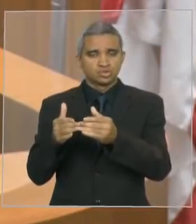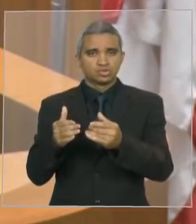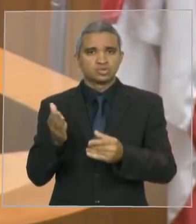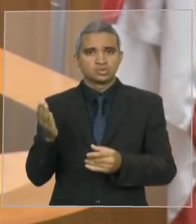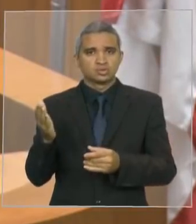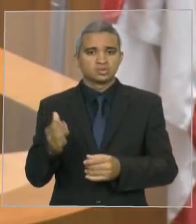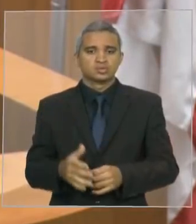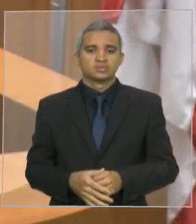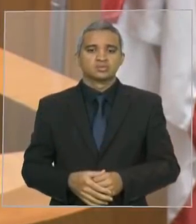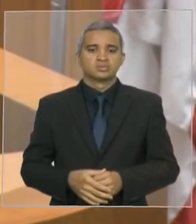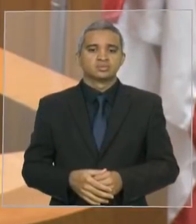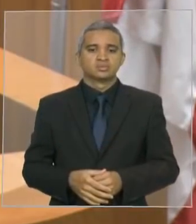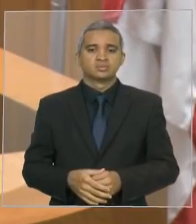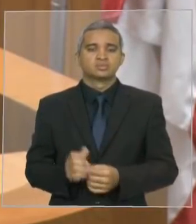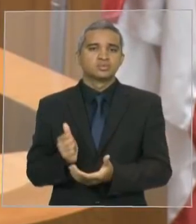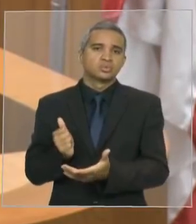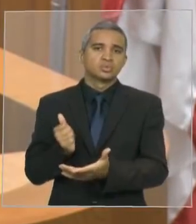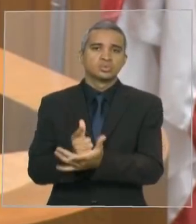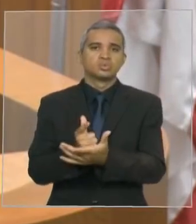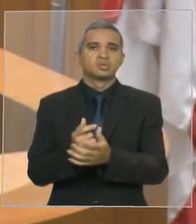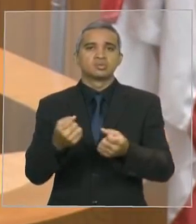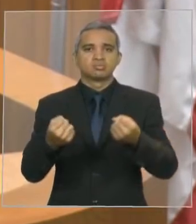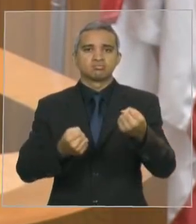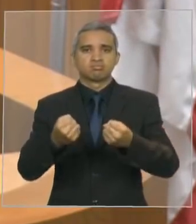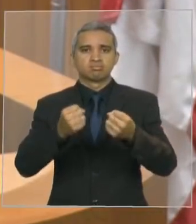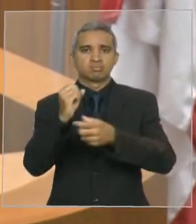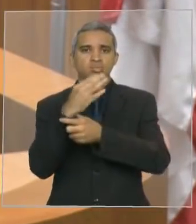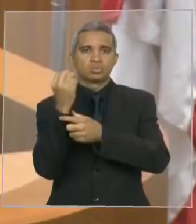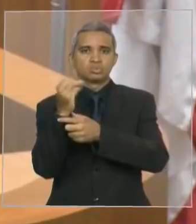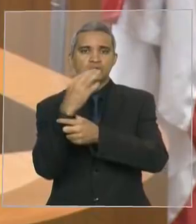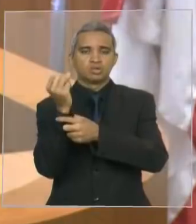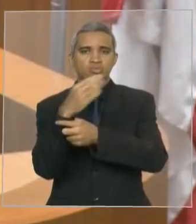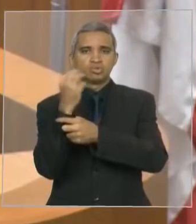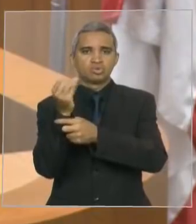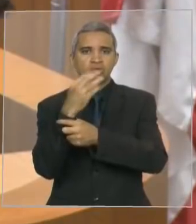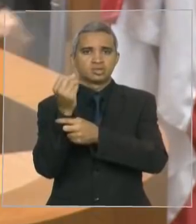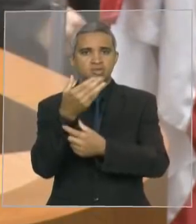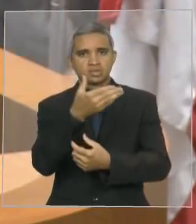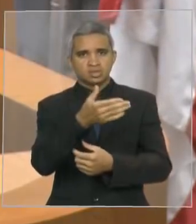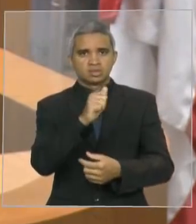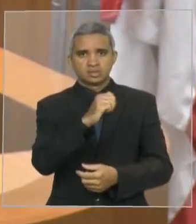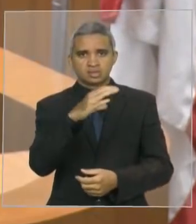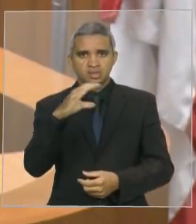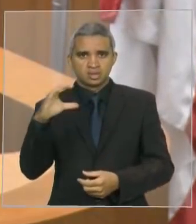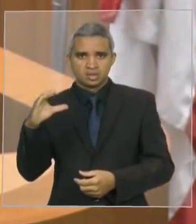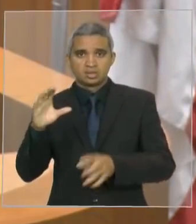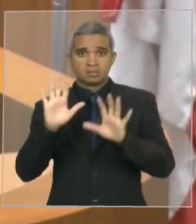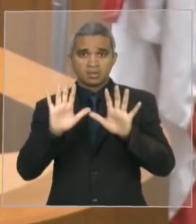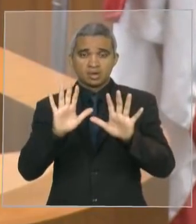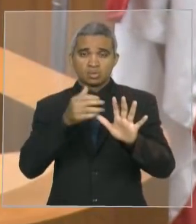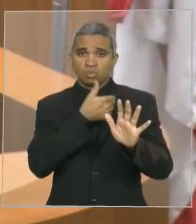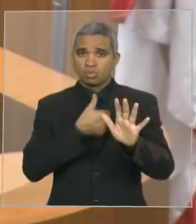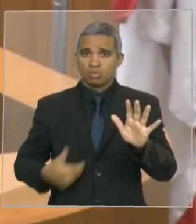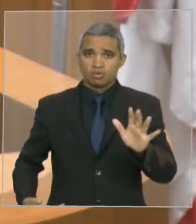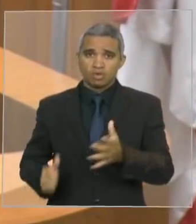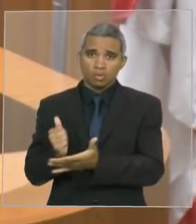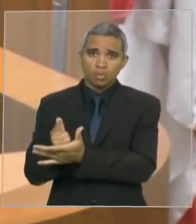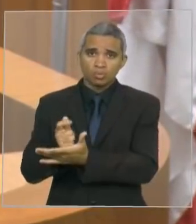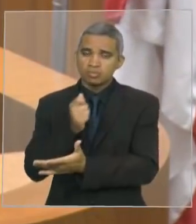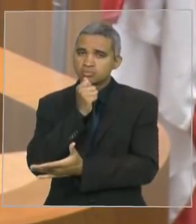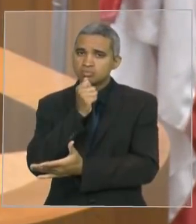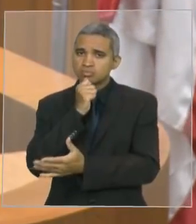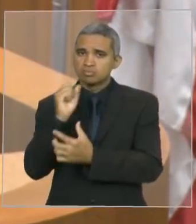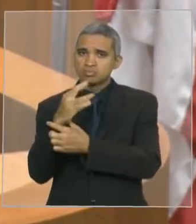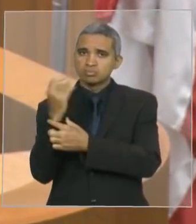uma ambulância que esse governo ainda está para mandar. Estou cobrando,